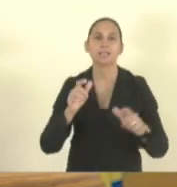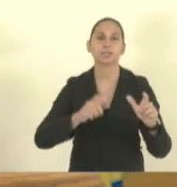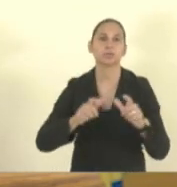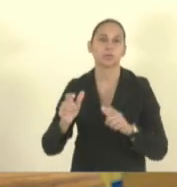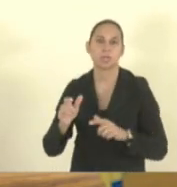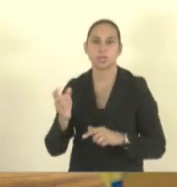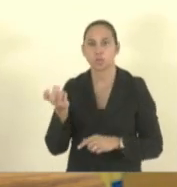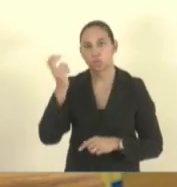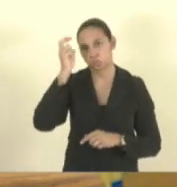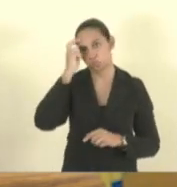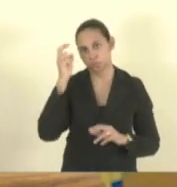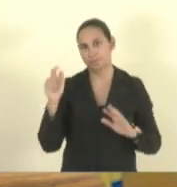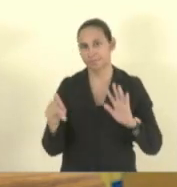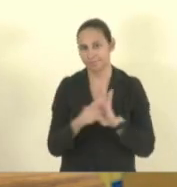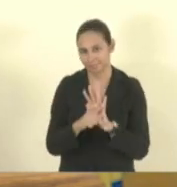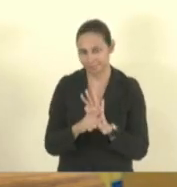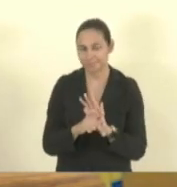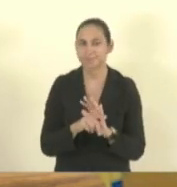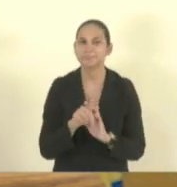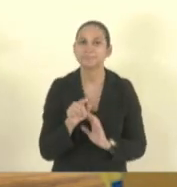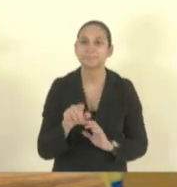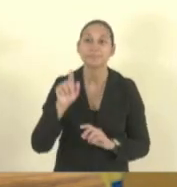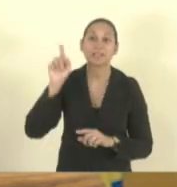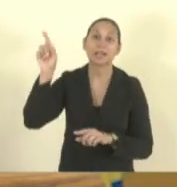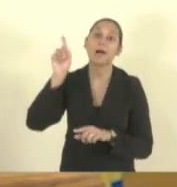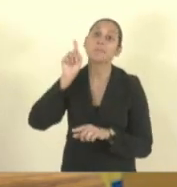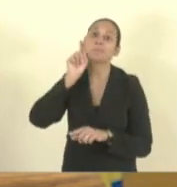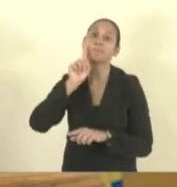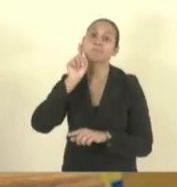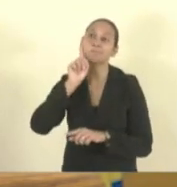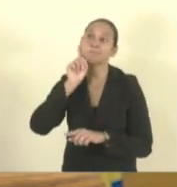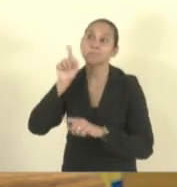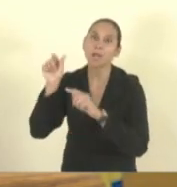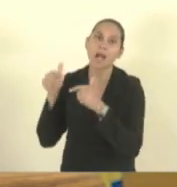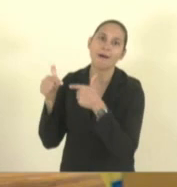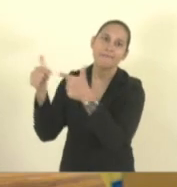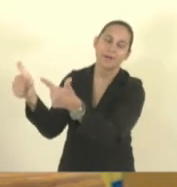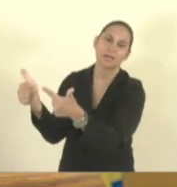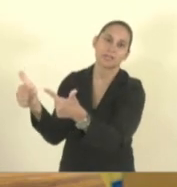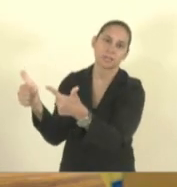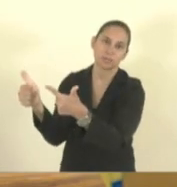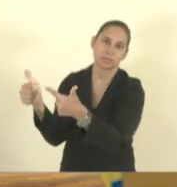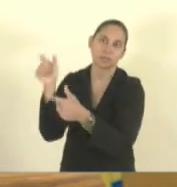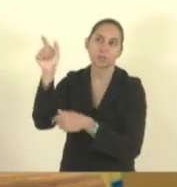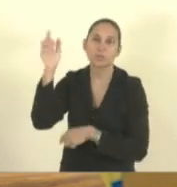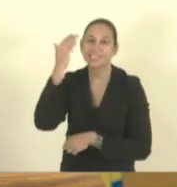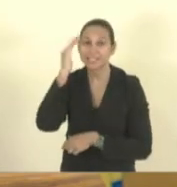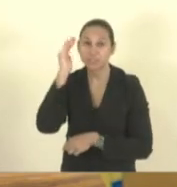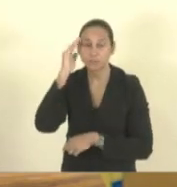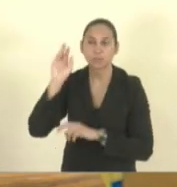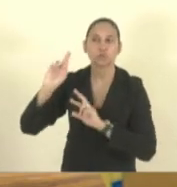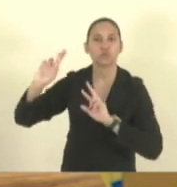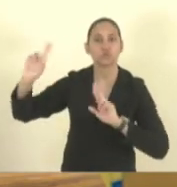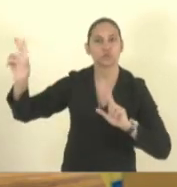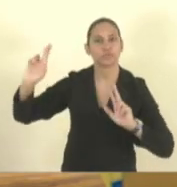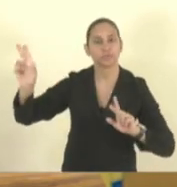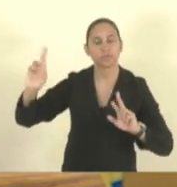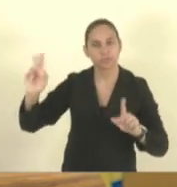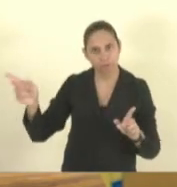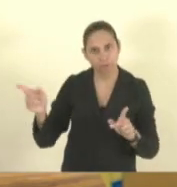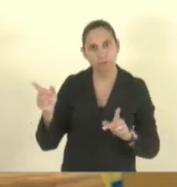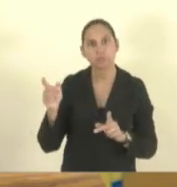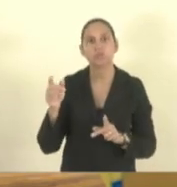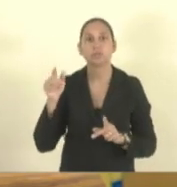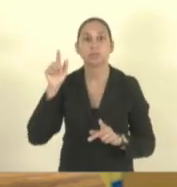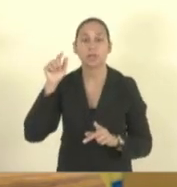eventualmente a gente sabe o quanto os Estados Unidos avançou mas porque eles tem um entendimento de como fazer acredito inclusive que